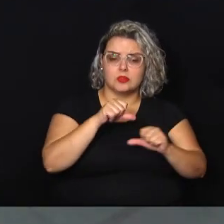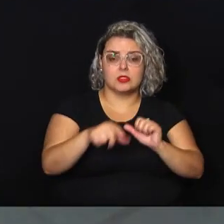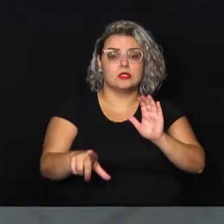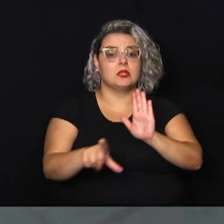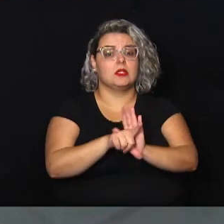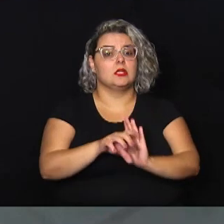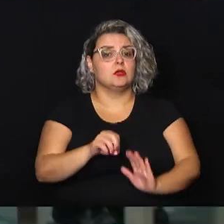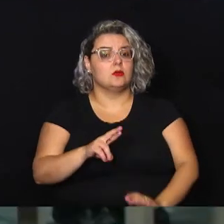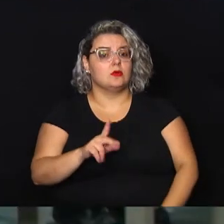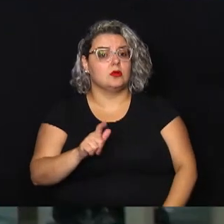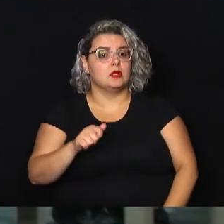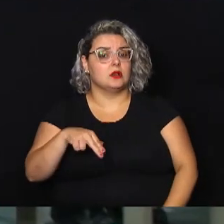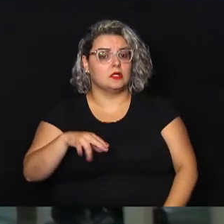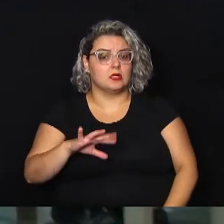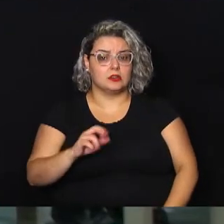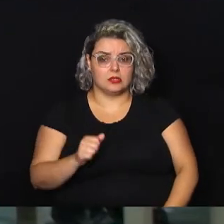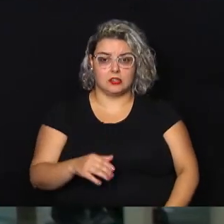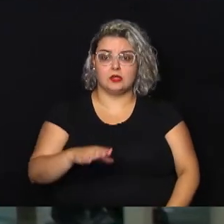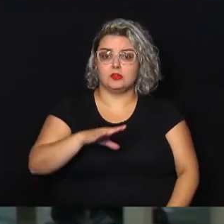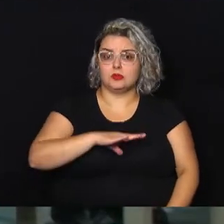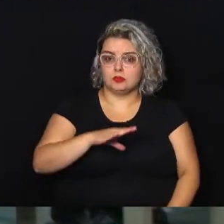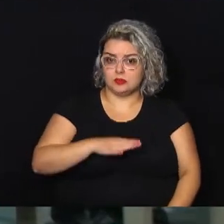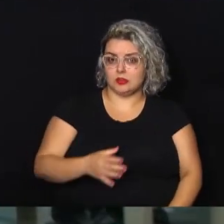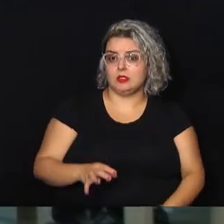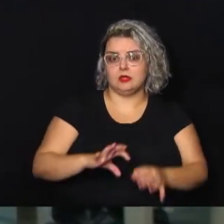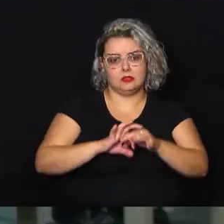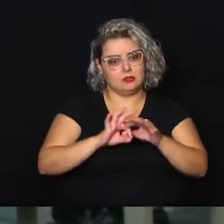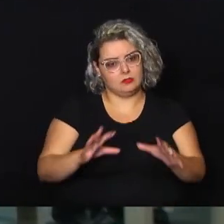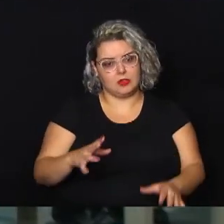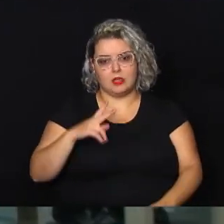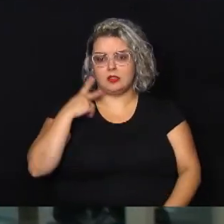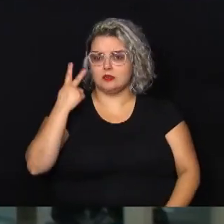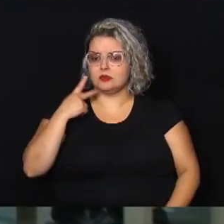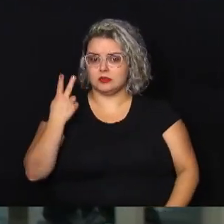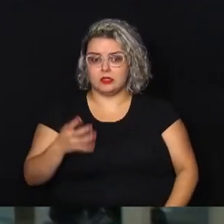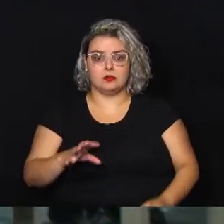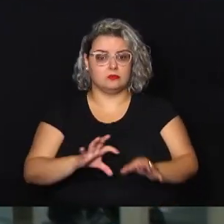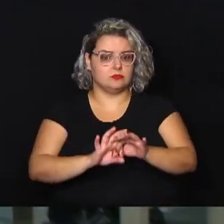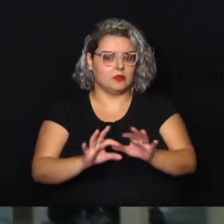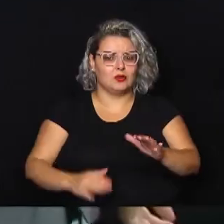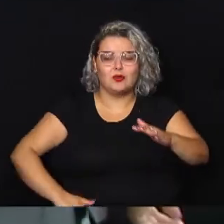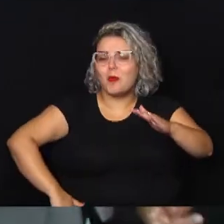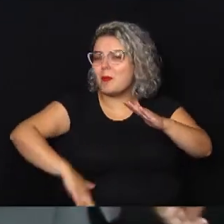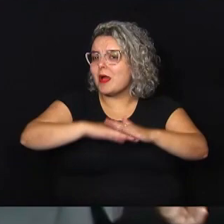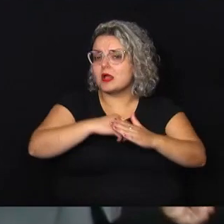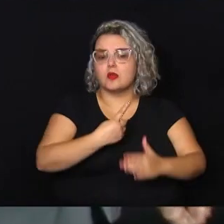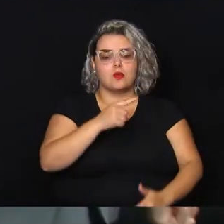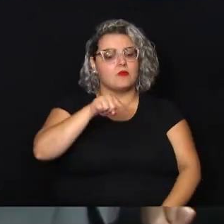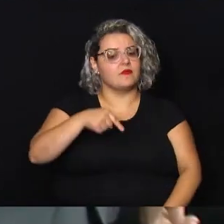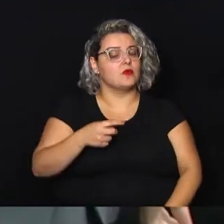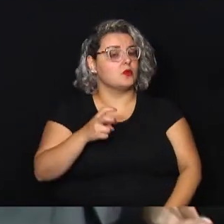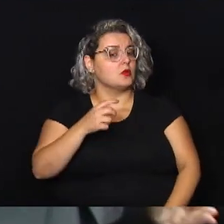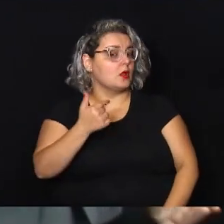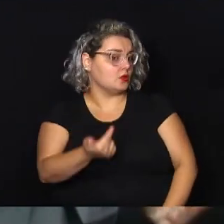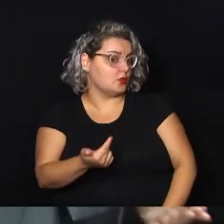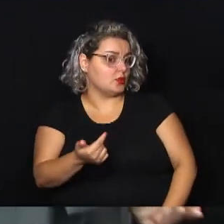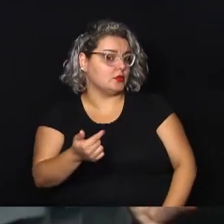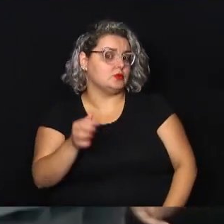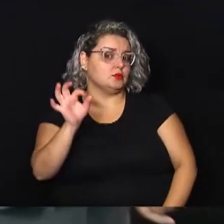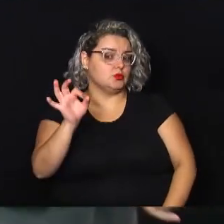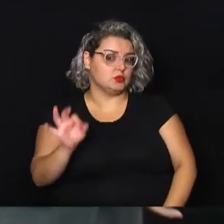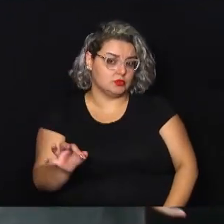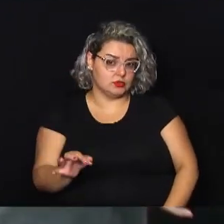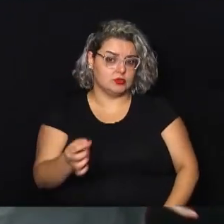orgânica do município, que permite aos parlamentares destinar no máximo 1,2% da receita